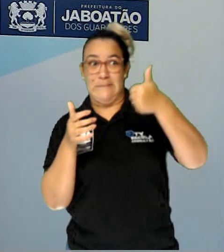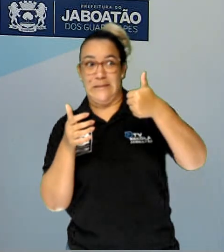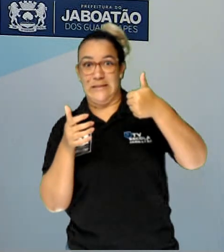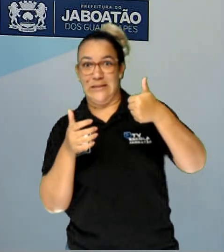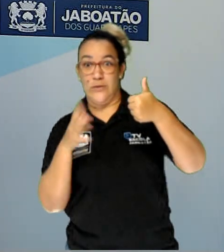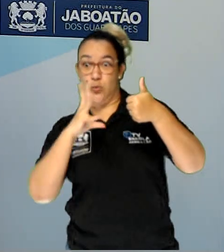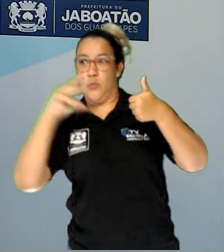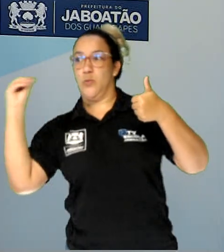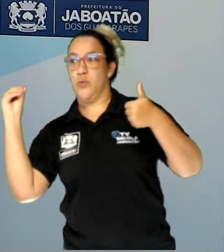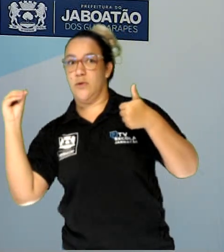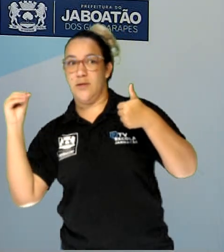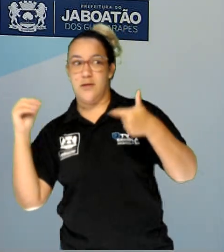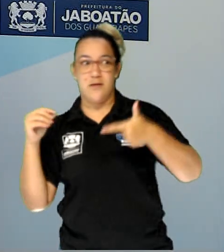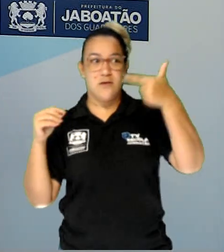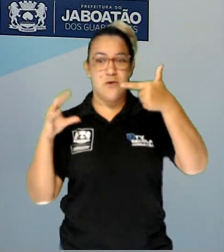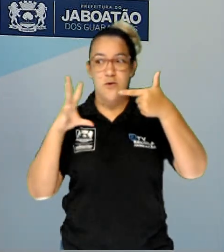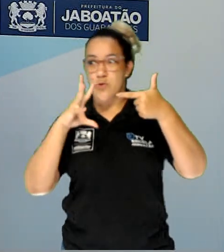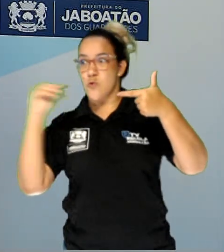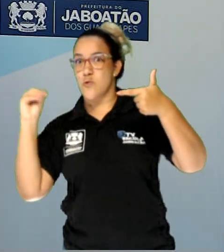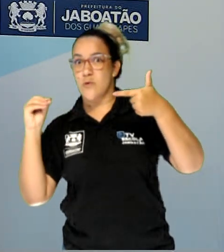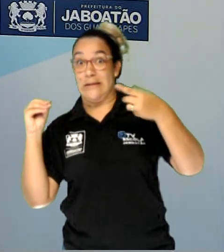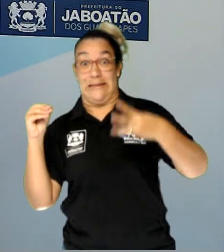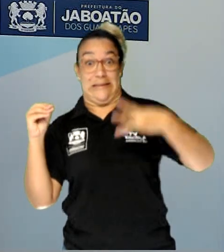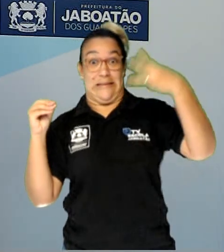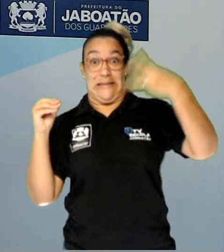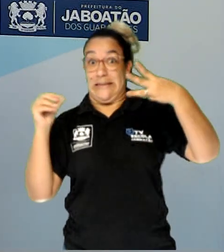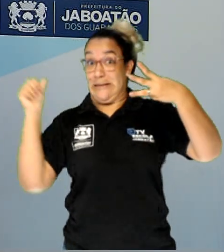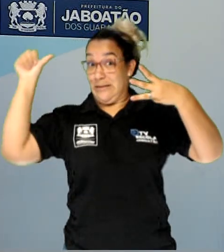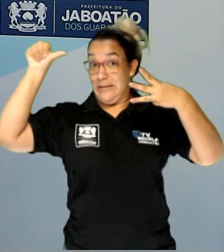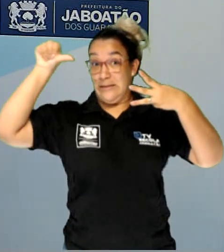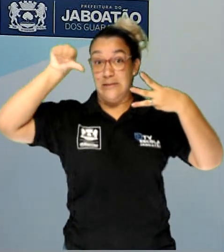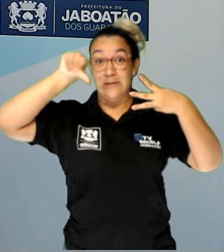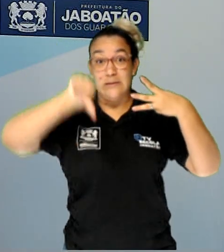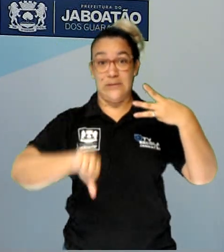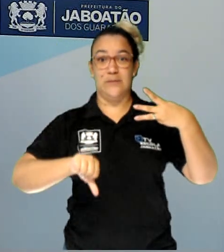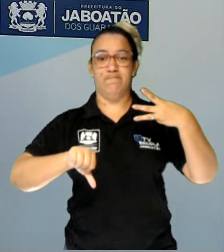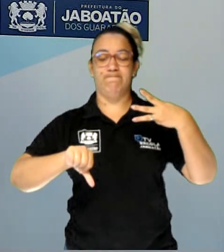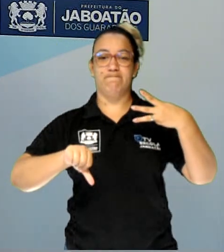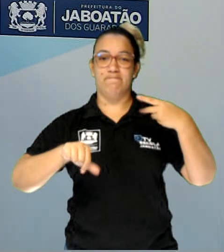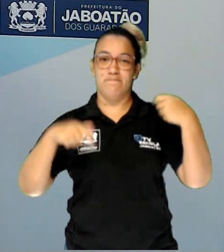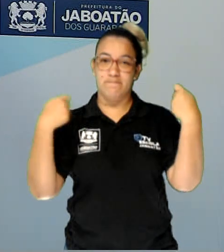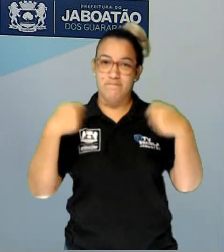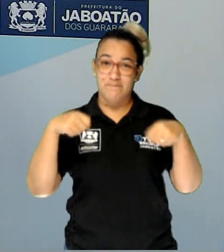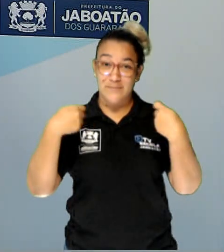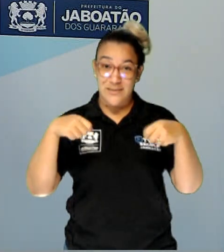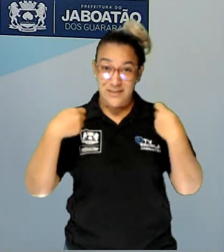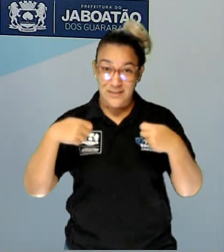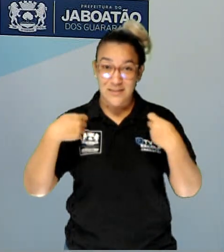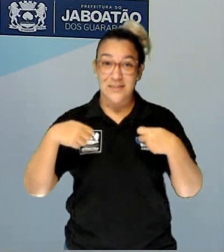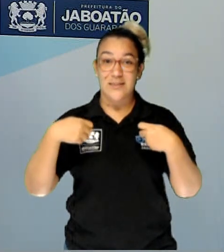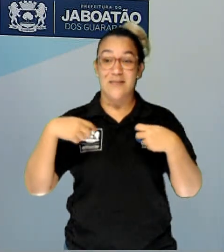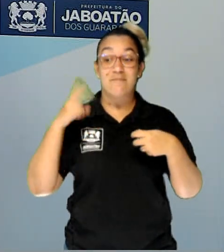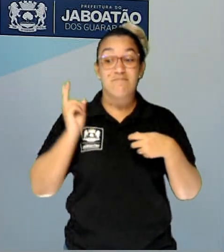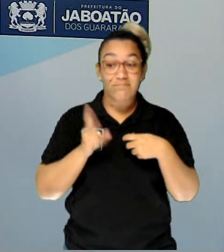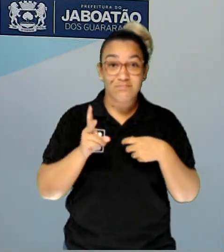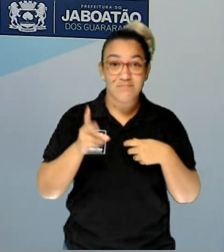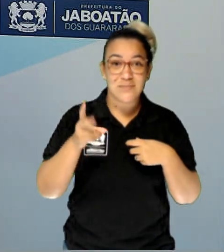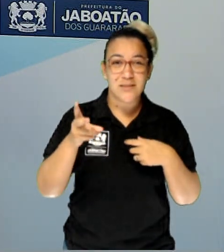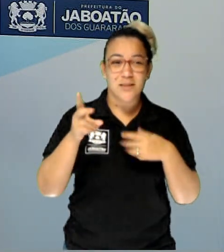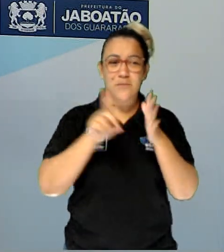sintoma aqui, some, e pode ser um problema. Por isso que também constantemente, regularmente, é interessante fazer